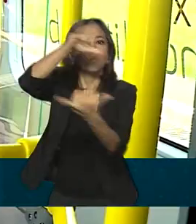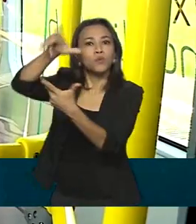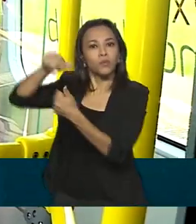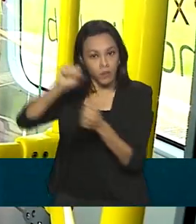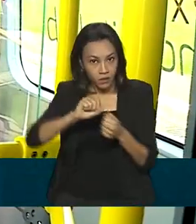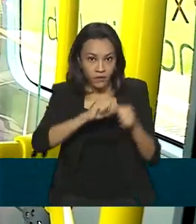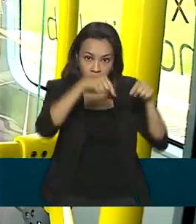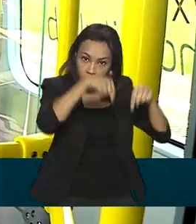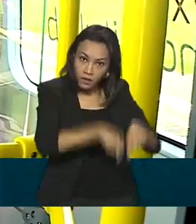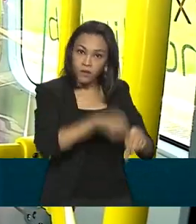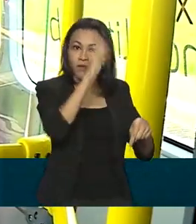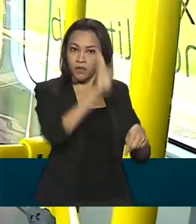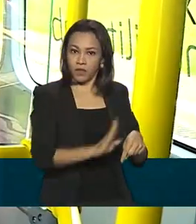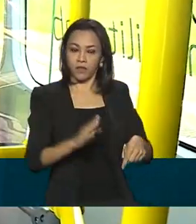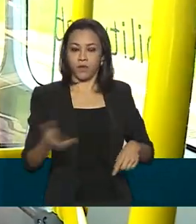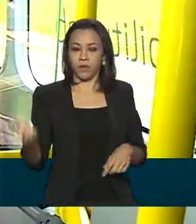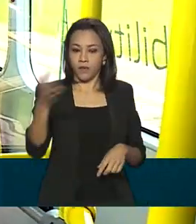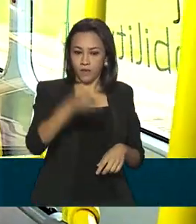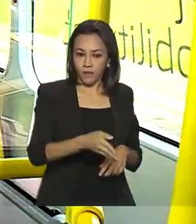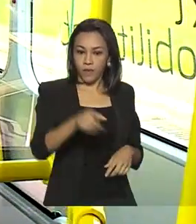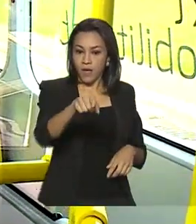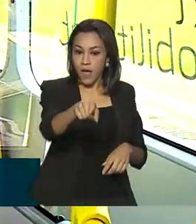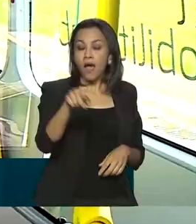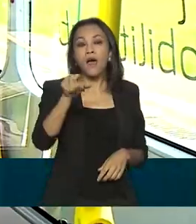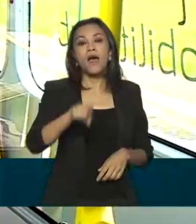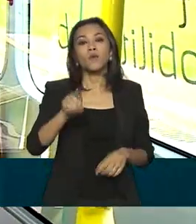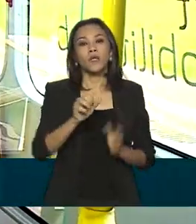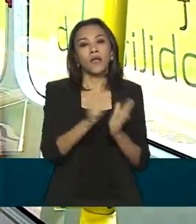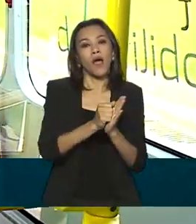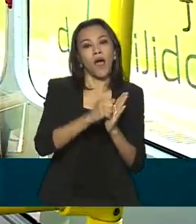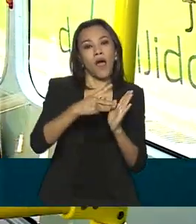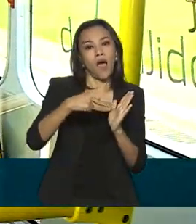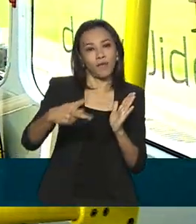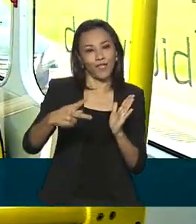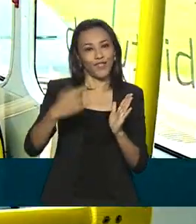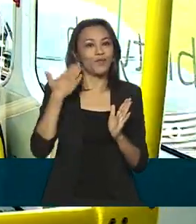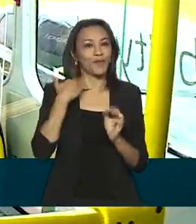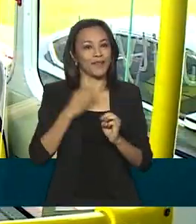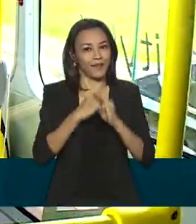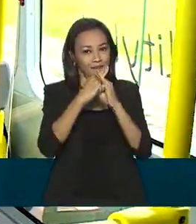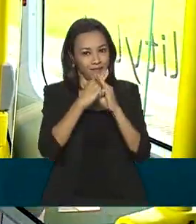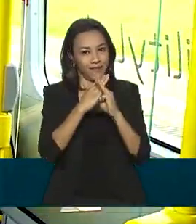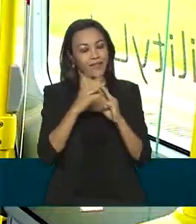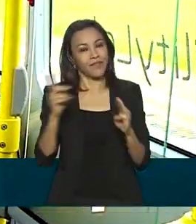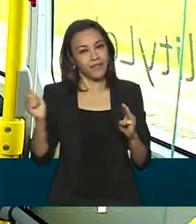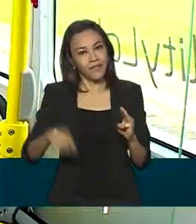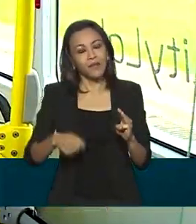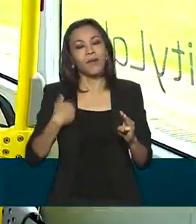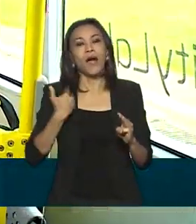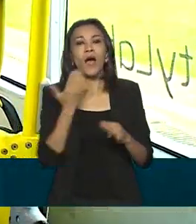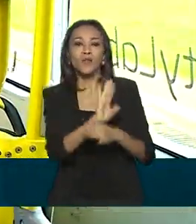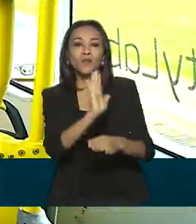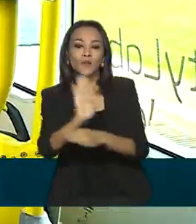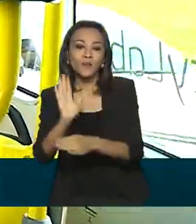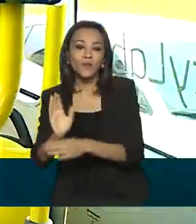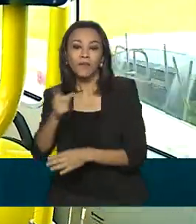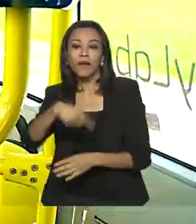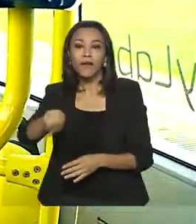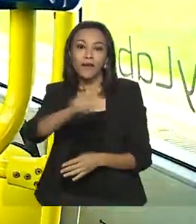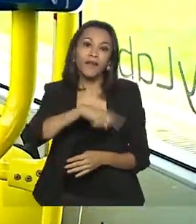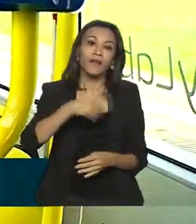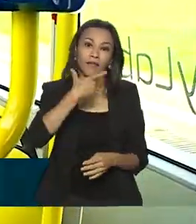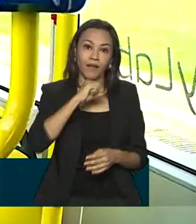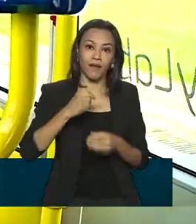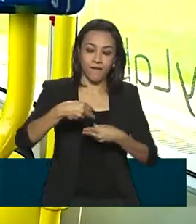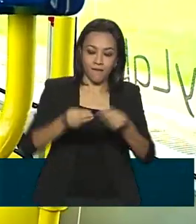Brasil. O sistema funciona integrado com o aplicativo Caixa Tem e futuramente poderá atender os beneficiários do Vale Transporte